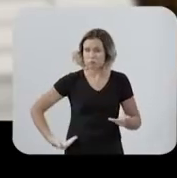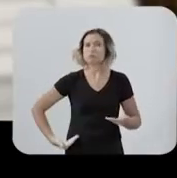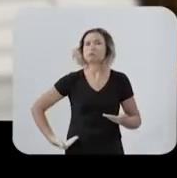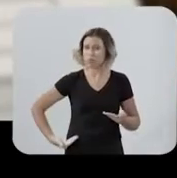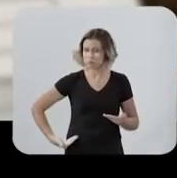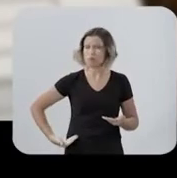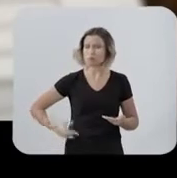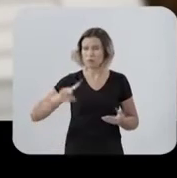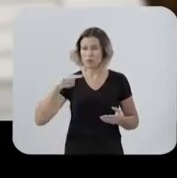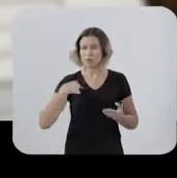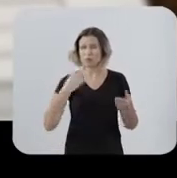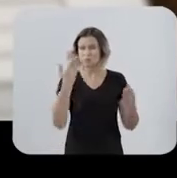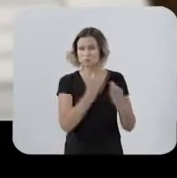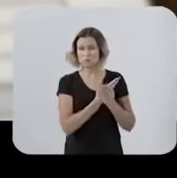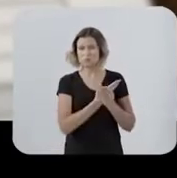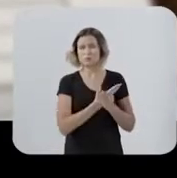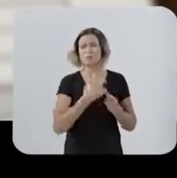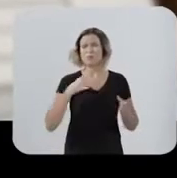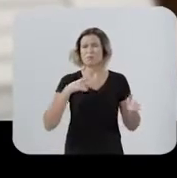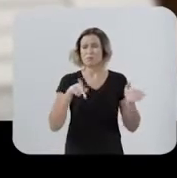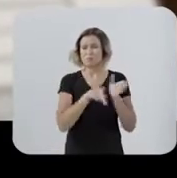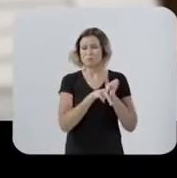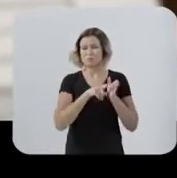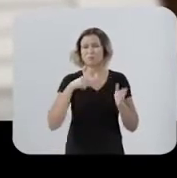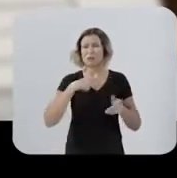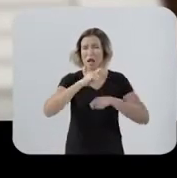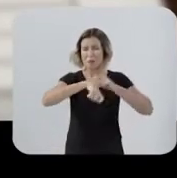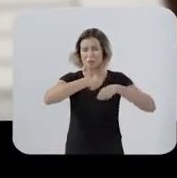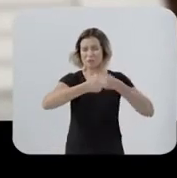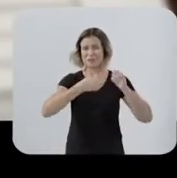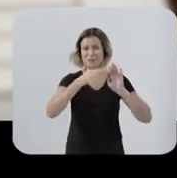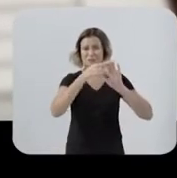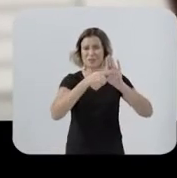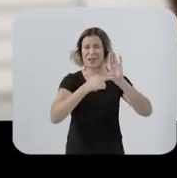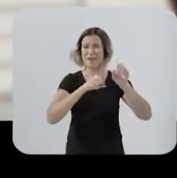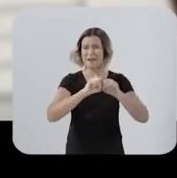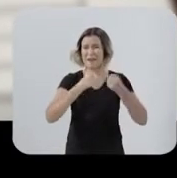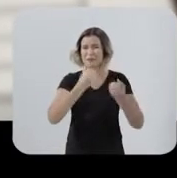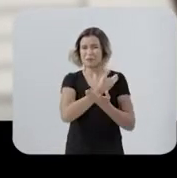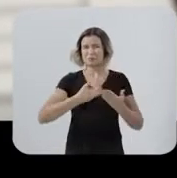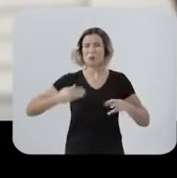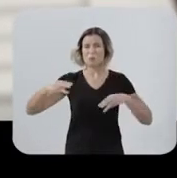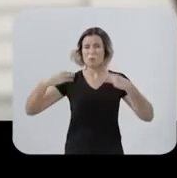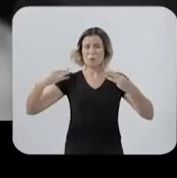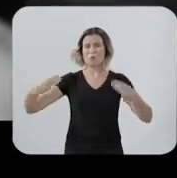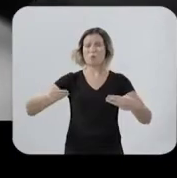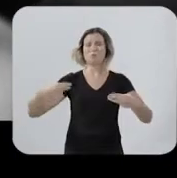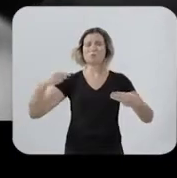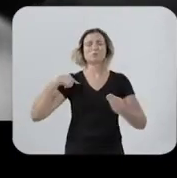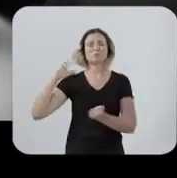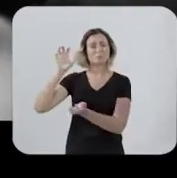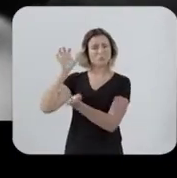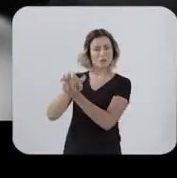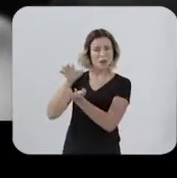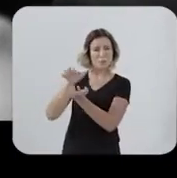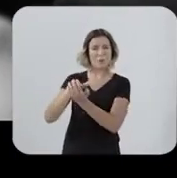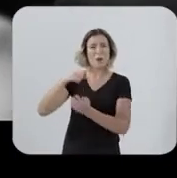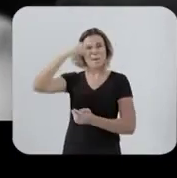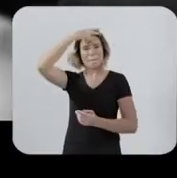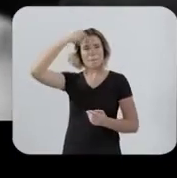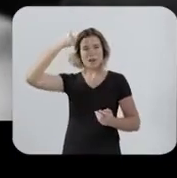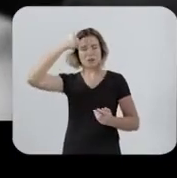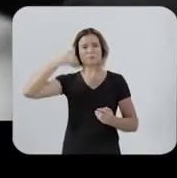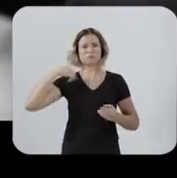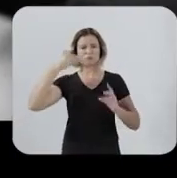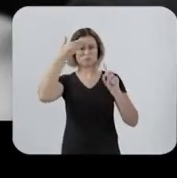Esta aqui é uma ação civil De improbidade administrativa Apresentada pelo Ministério Público de Pernambuco Marília Arraes é ré